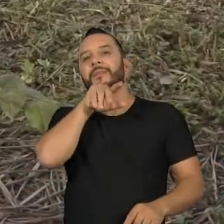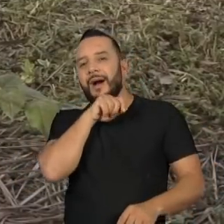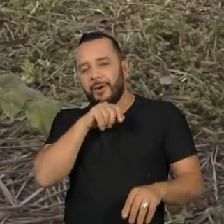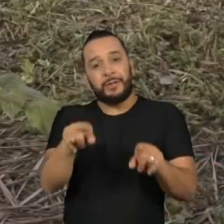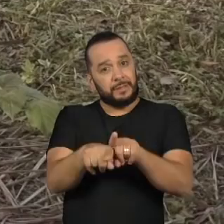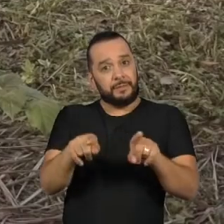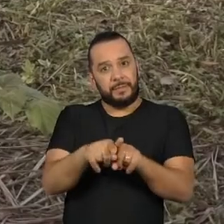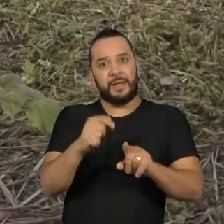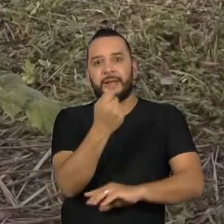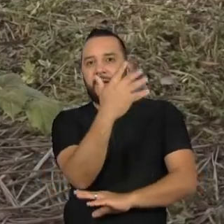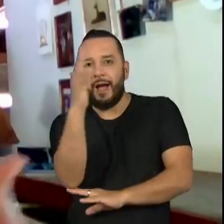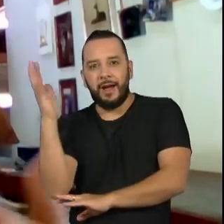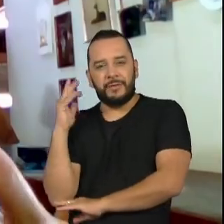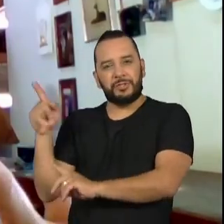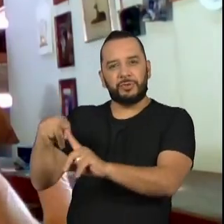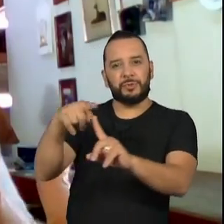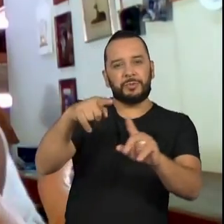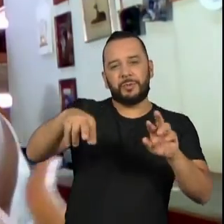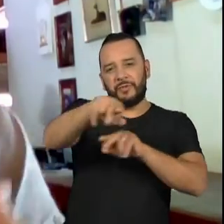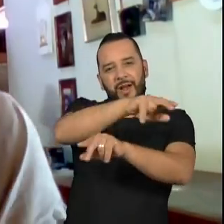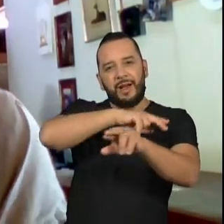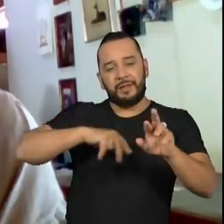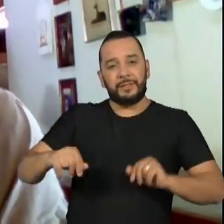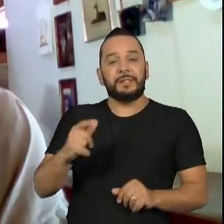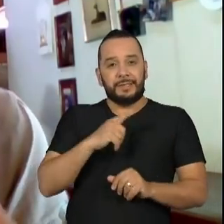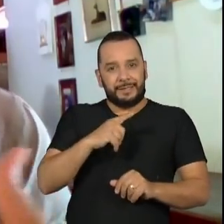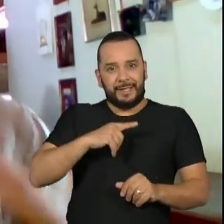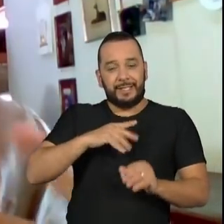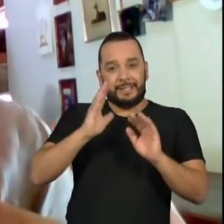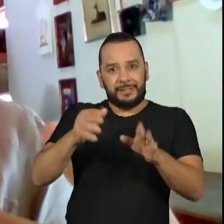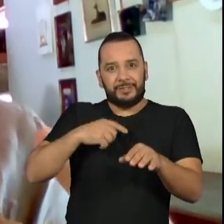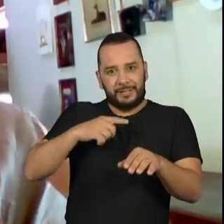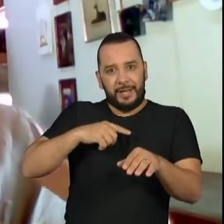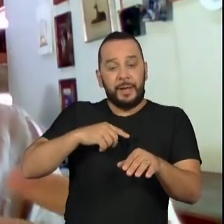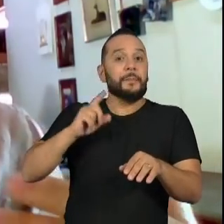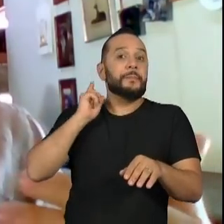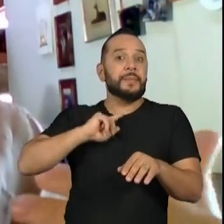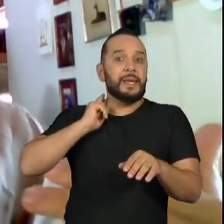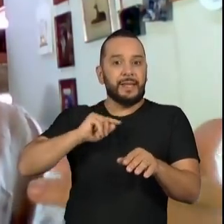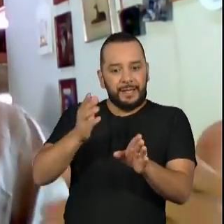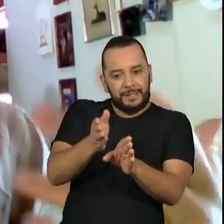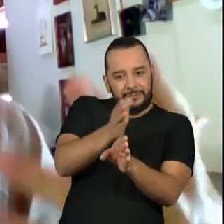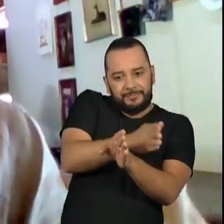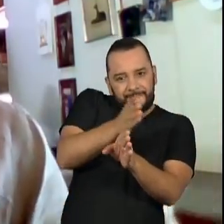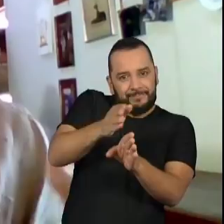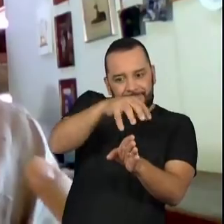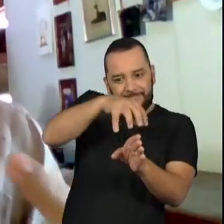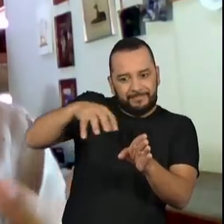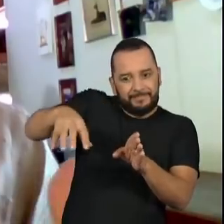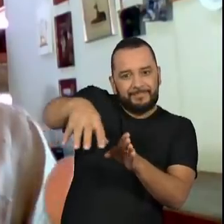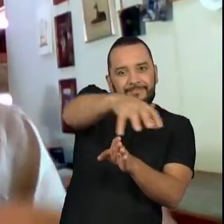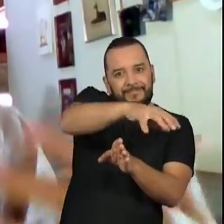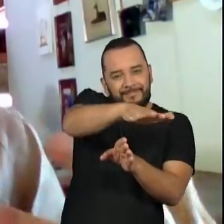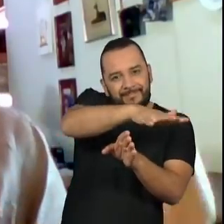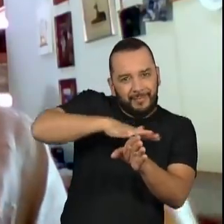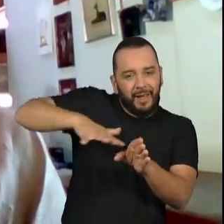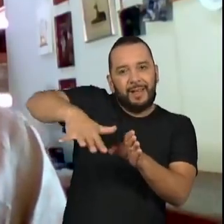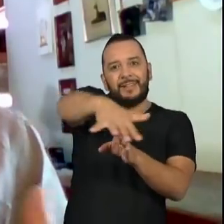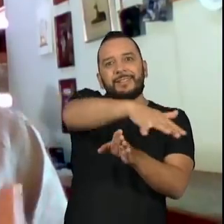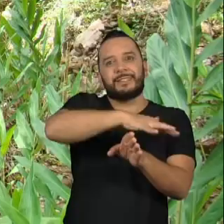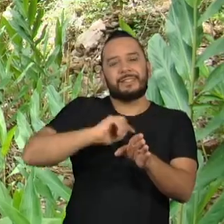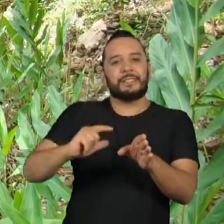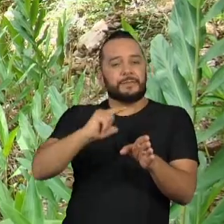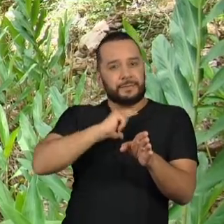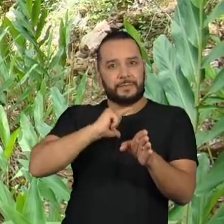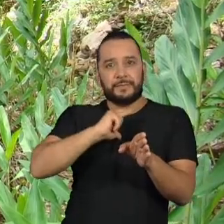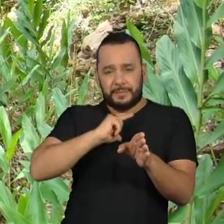dois biomas. Então, essa região do Triângulo Mineiro é muito importante, porque ela concentra ou concentrava